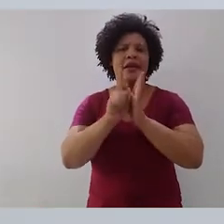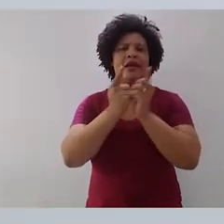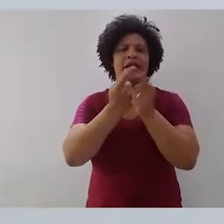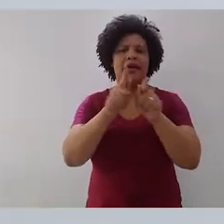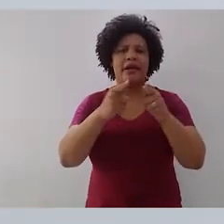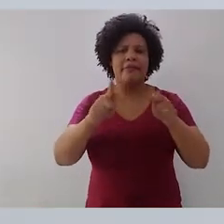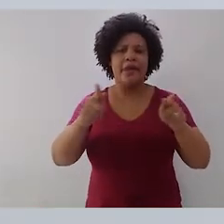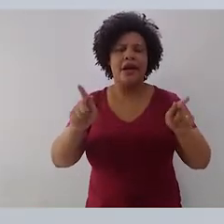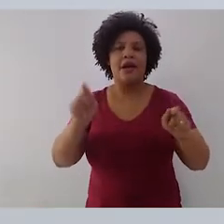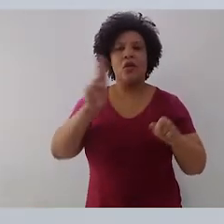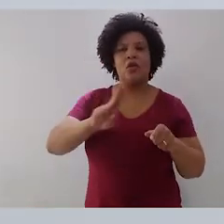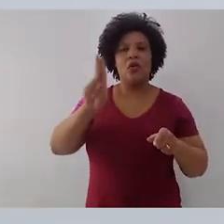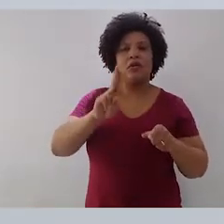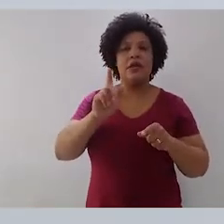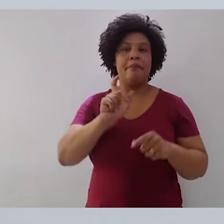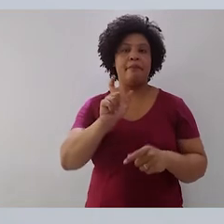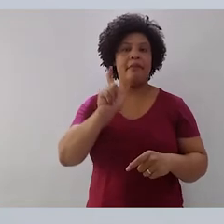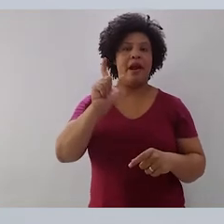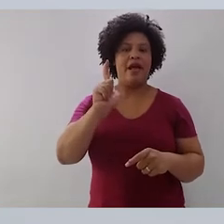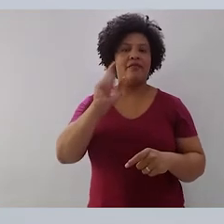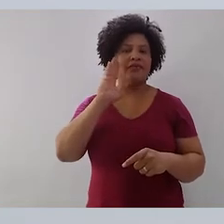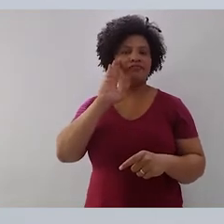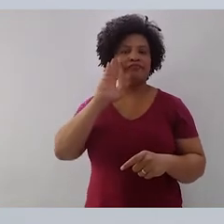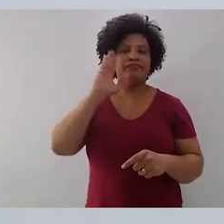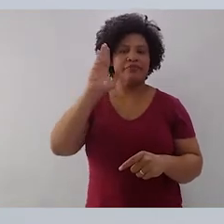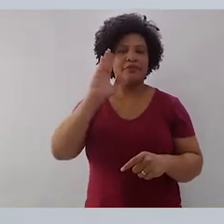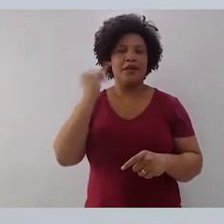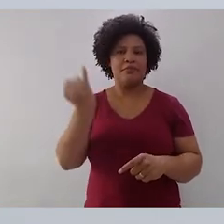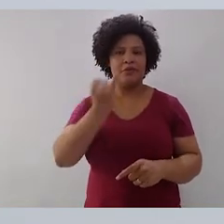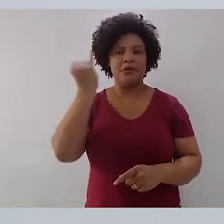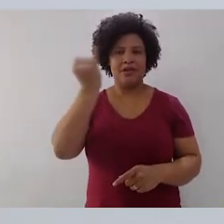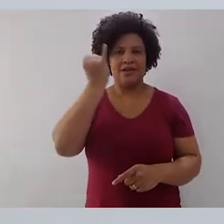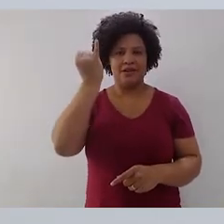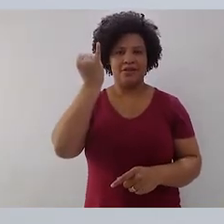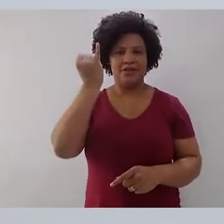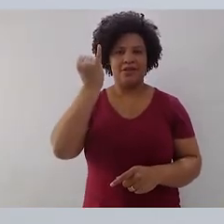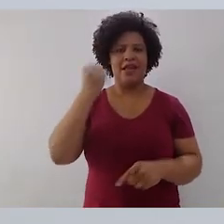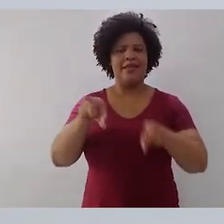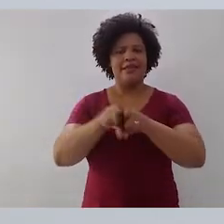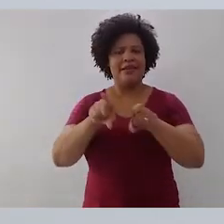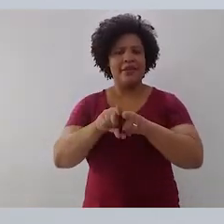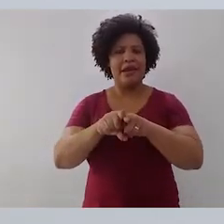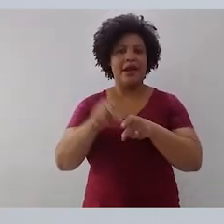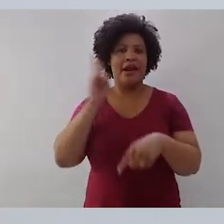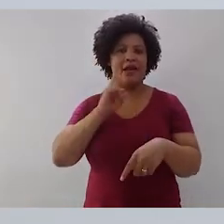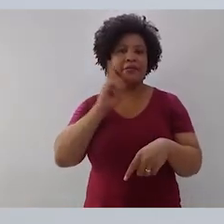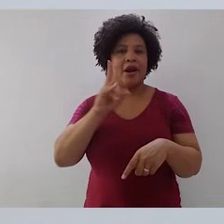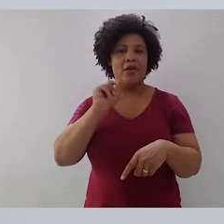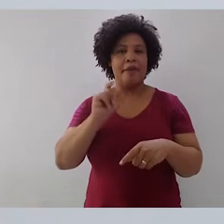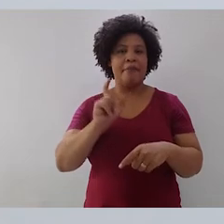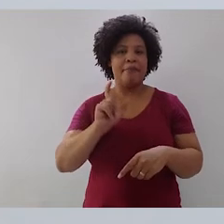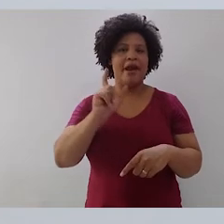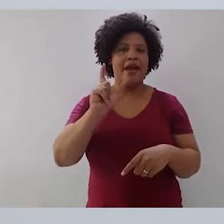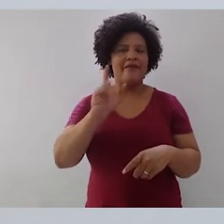um significado mais importante, aliás, cabe lembrar que as palavras não são tão inocentes quanto parecem. Elas trazem